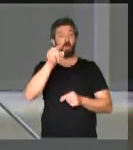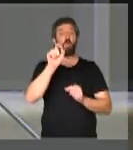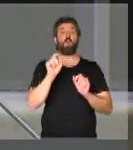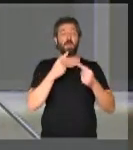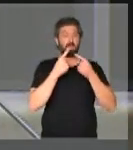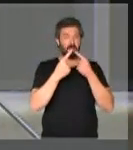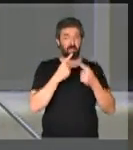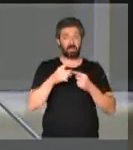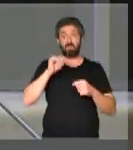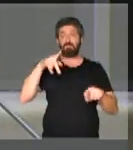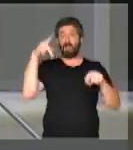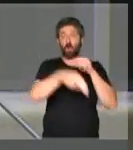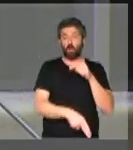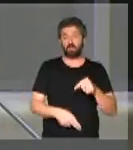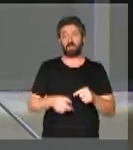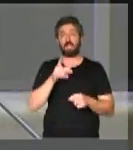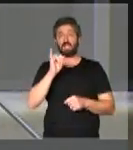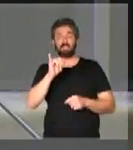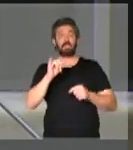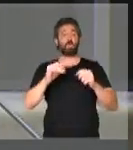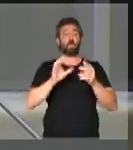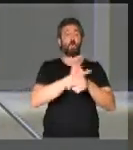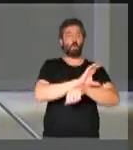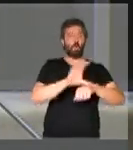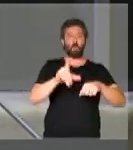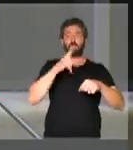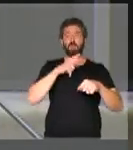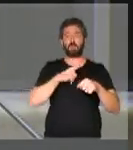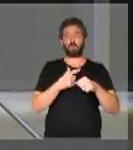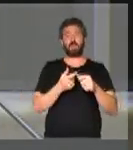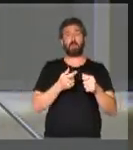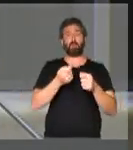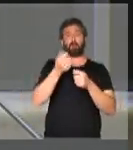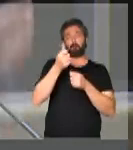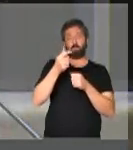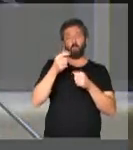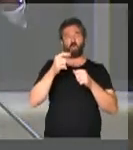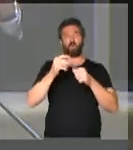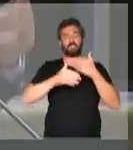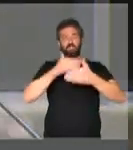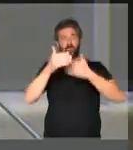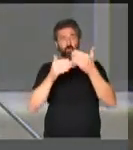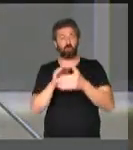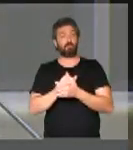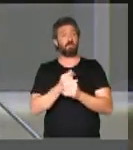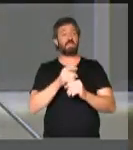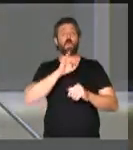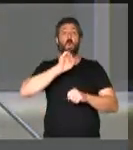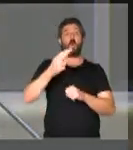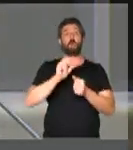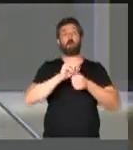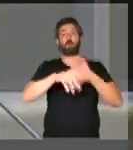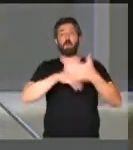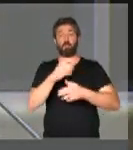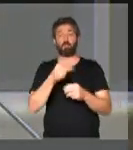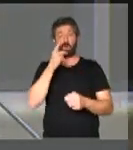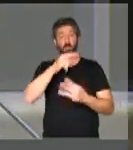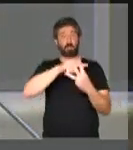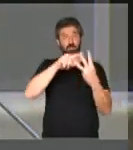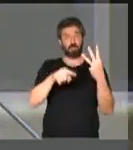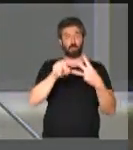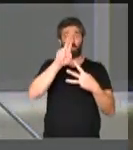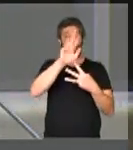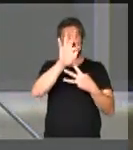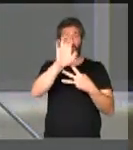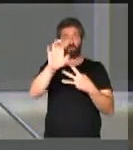baixo desempenho acadêmico ou promovessem balbúrdia. Vossa excelência citou três, a UF,